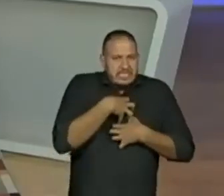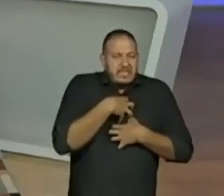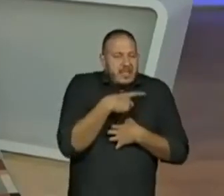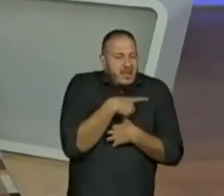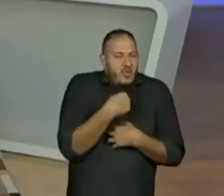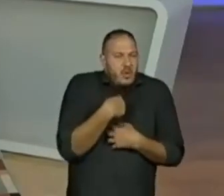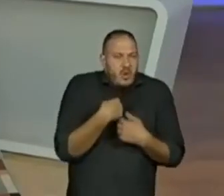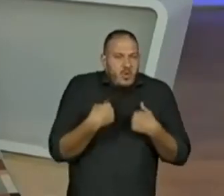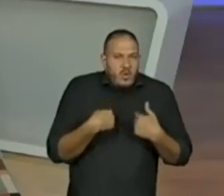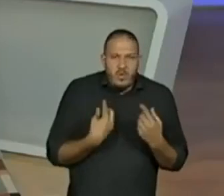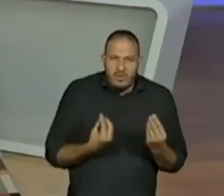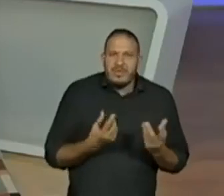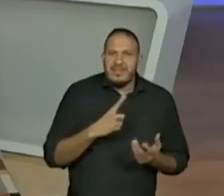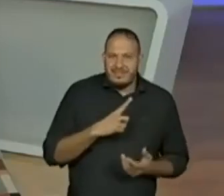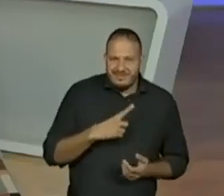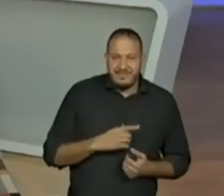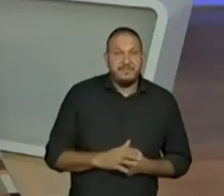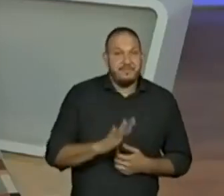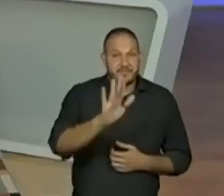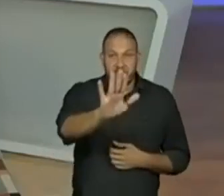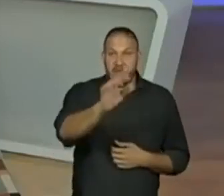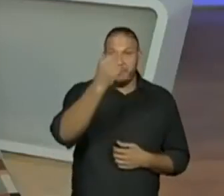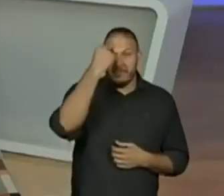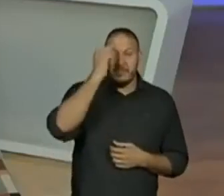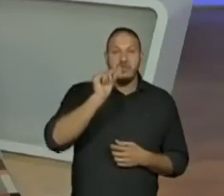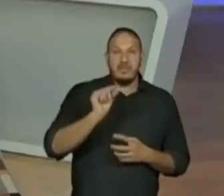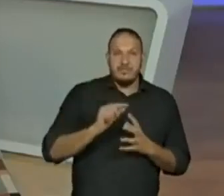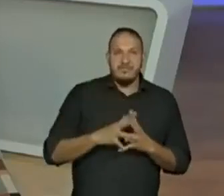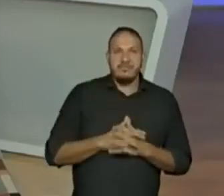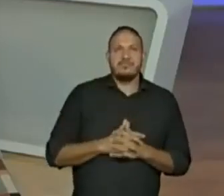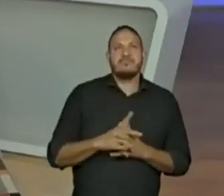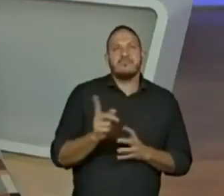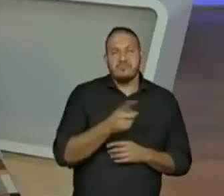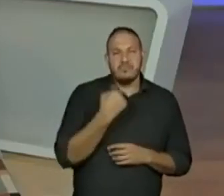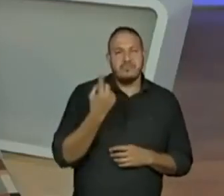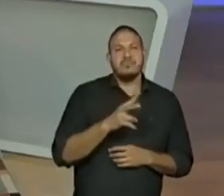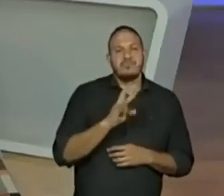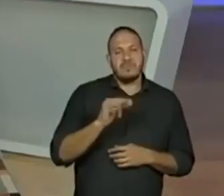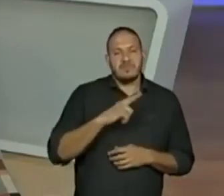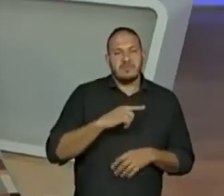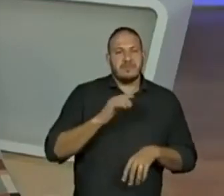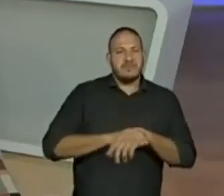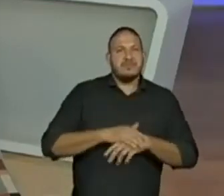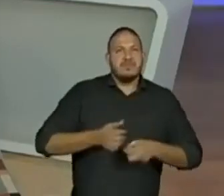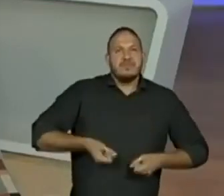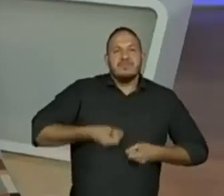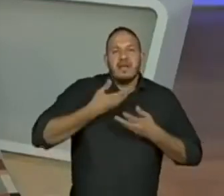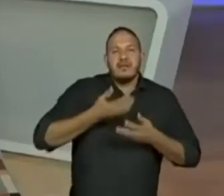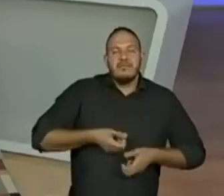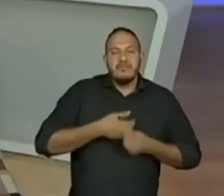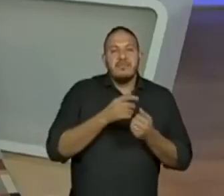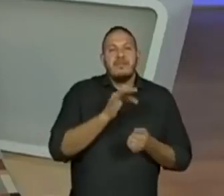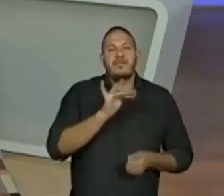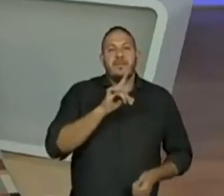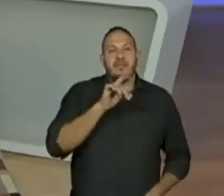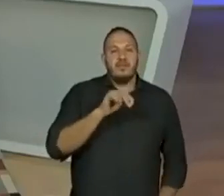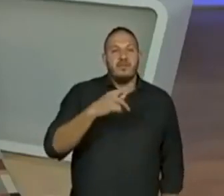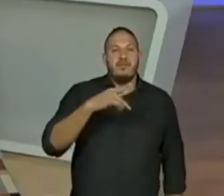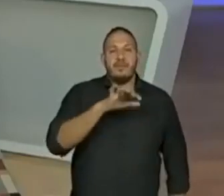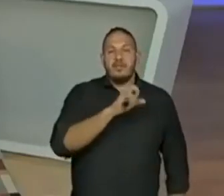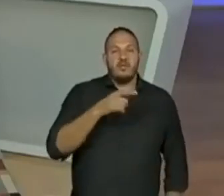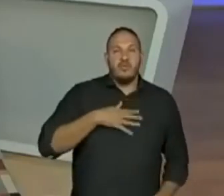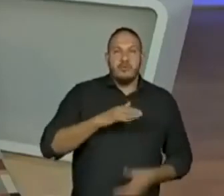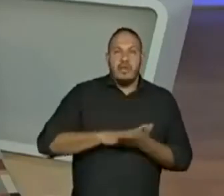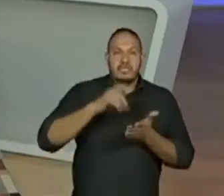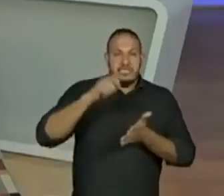Agora, vamos pensar um pouquinho no seguinte. Nós teremos agora um poema. Fernando Pessoa, não assinado.